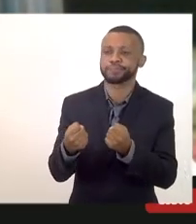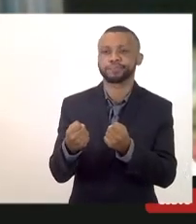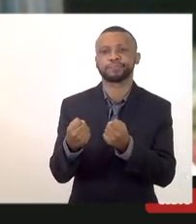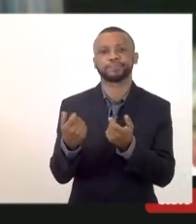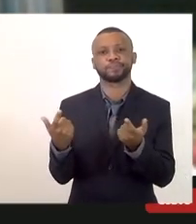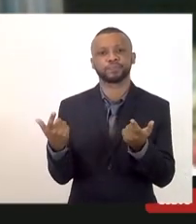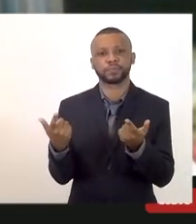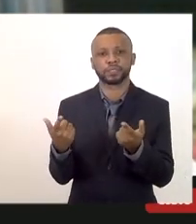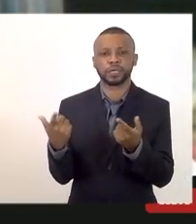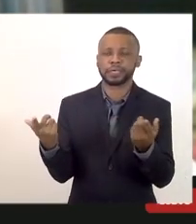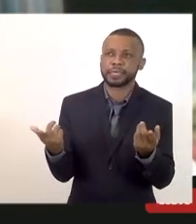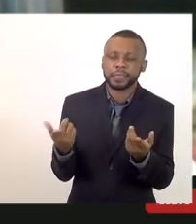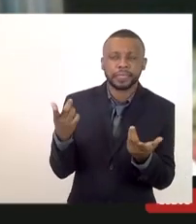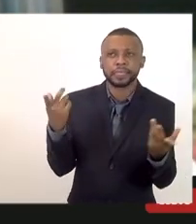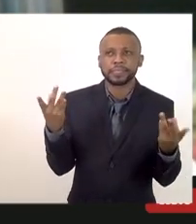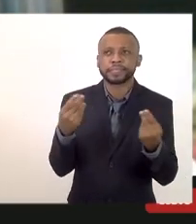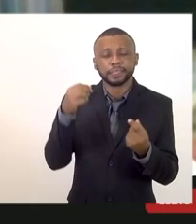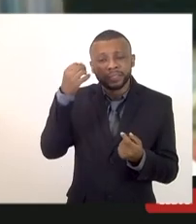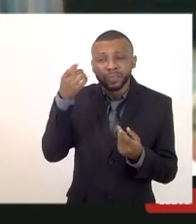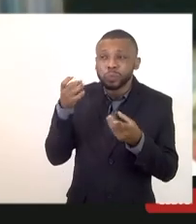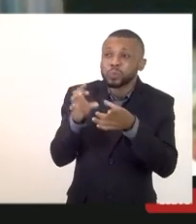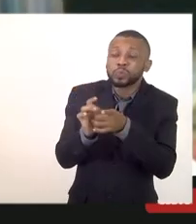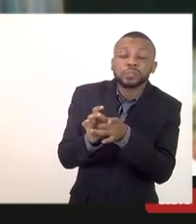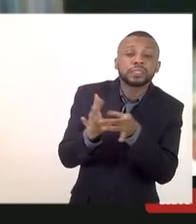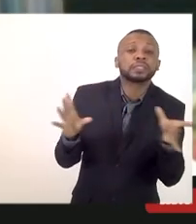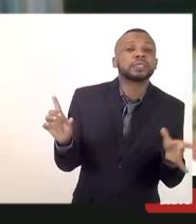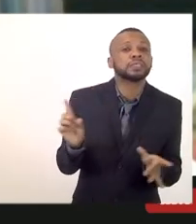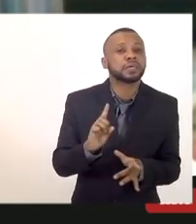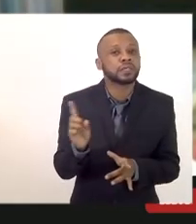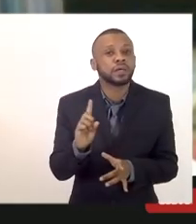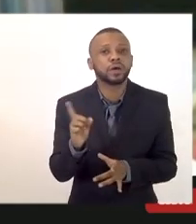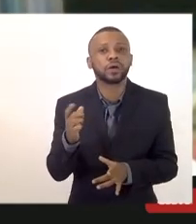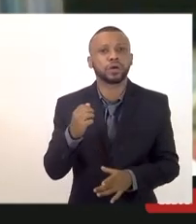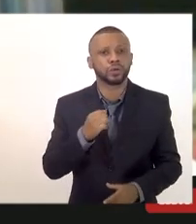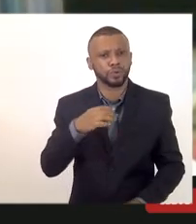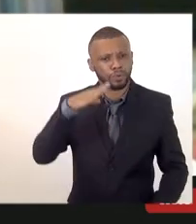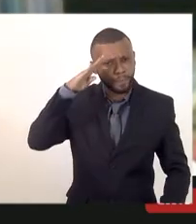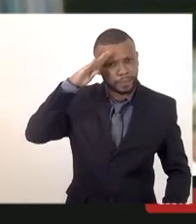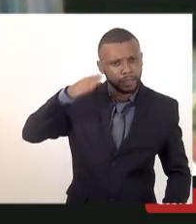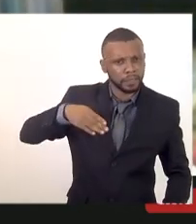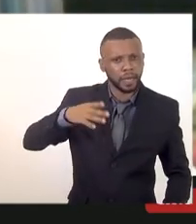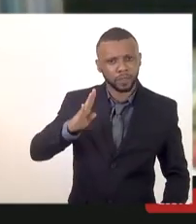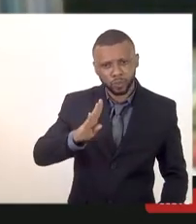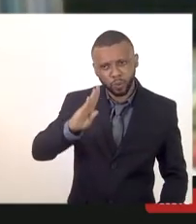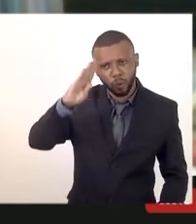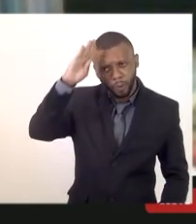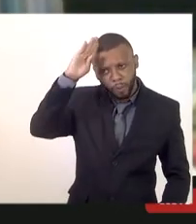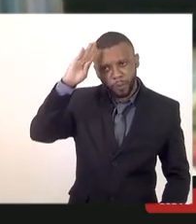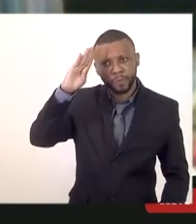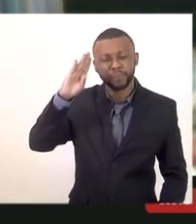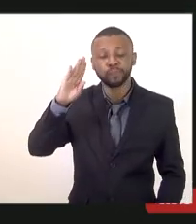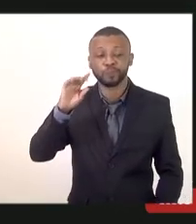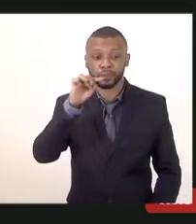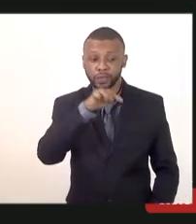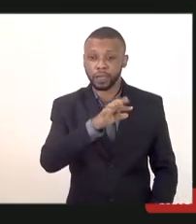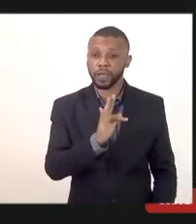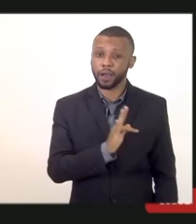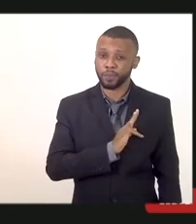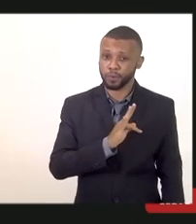não deixar que os militares do corpo de bombeiros e a polícia militar